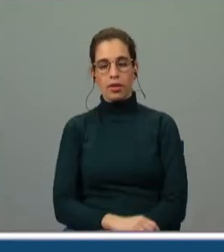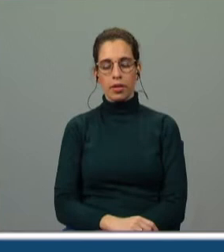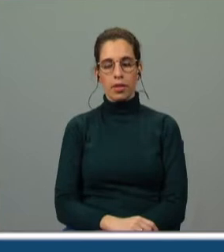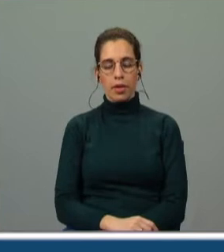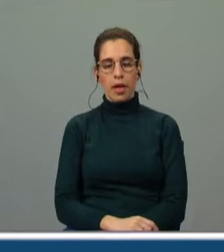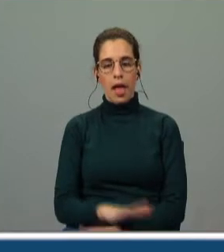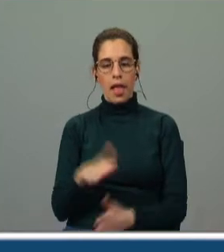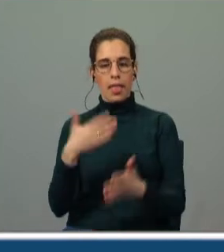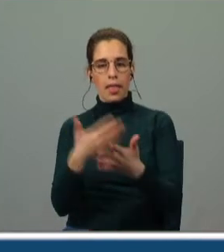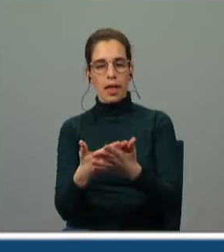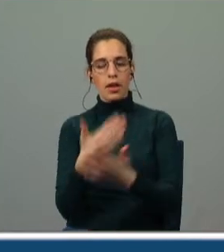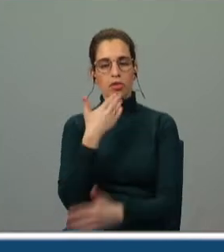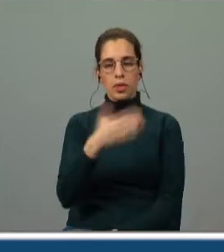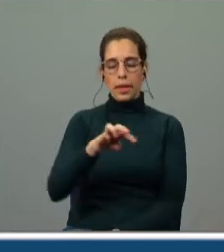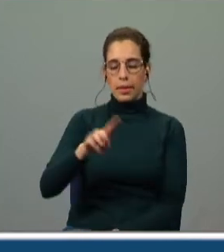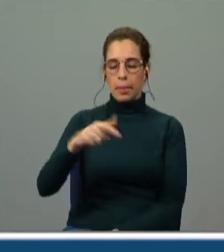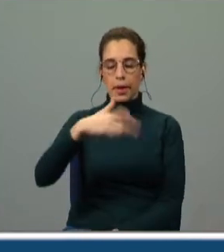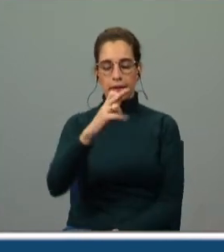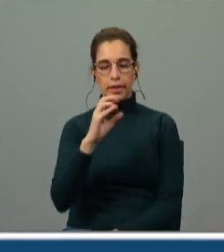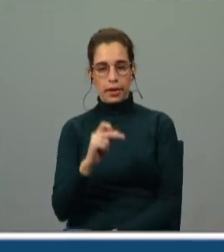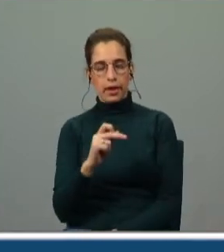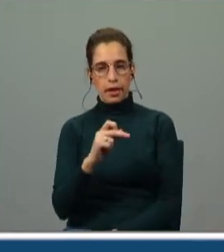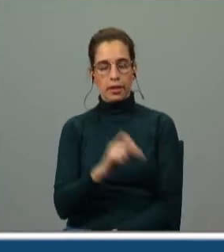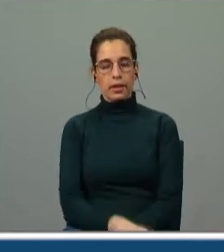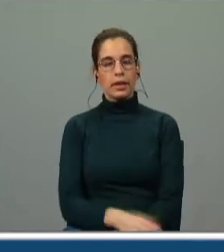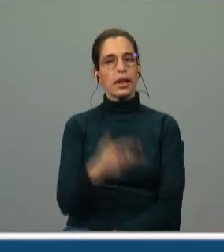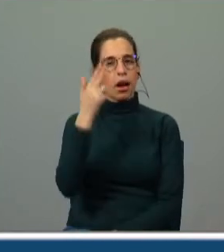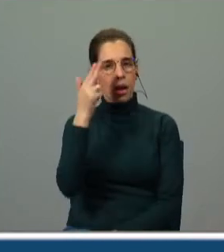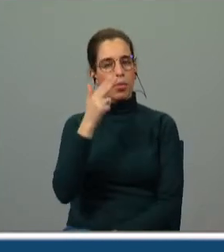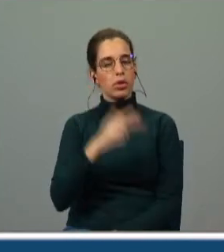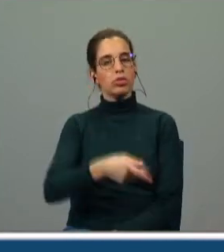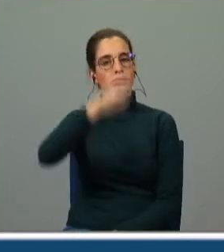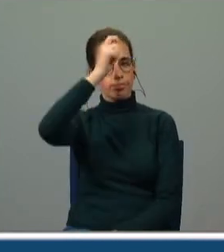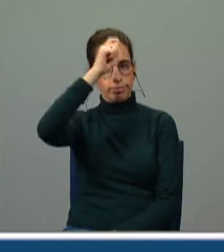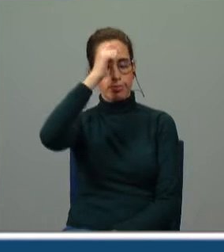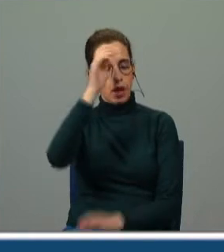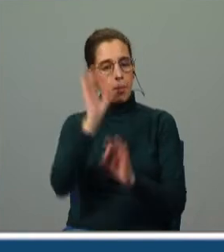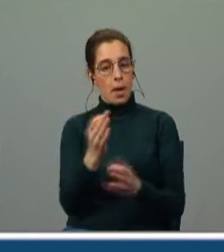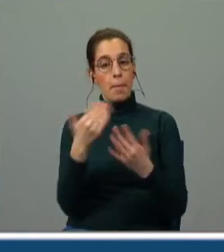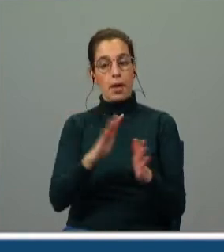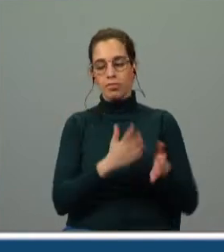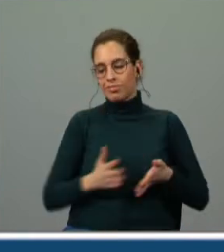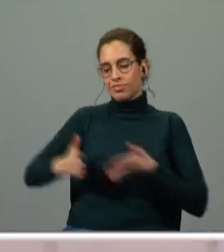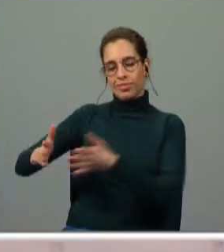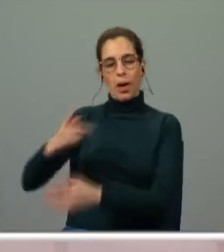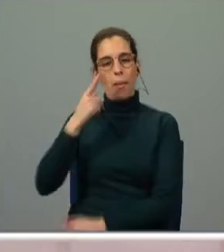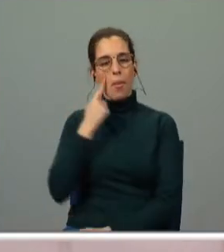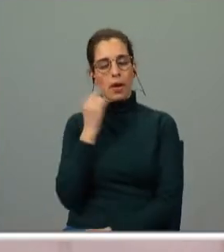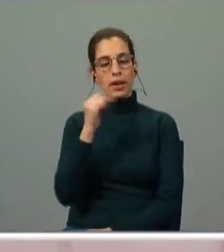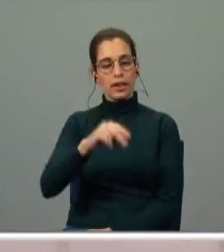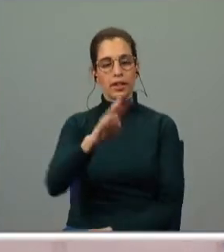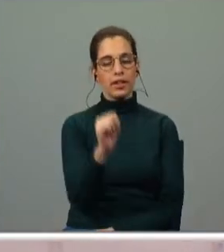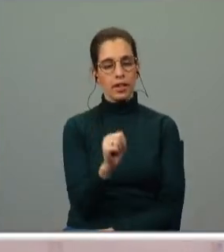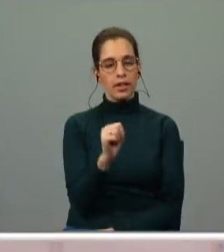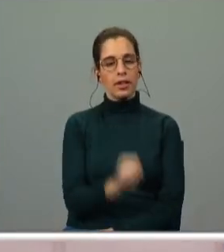estes requisitos da métrica que Camões respeita escrupulosamente mas por outro lado mostra que Inês